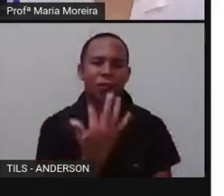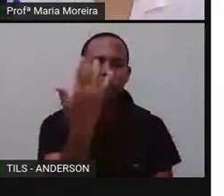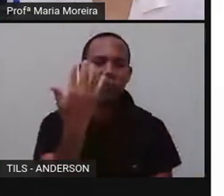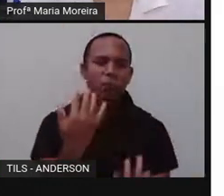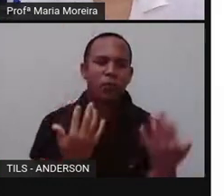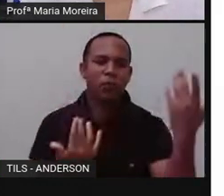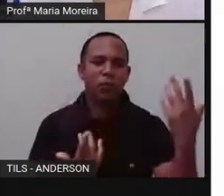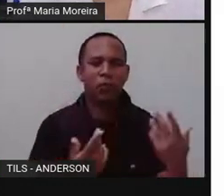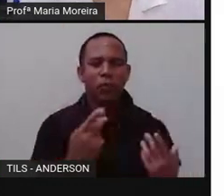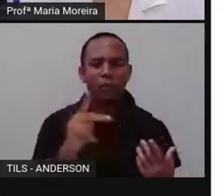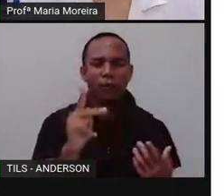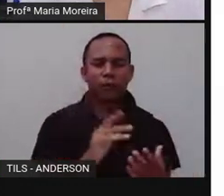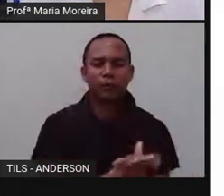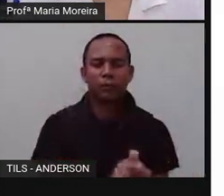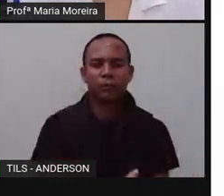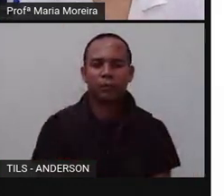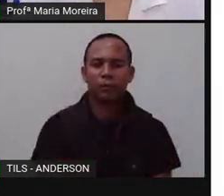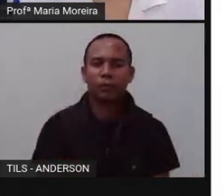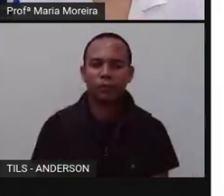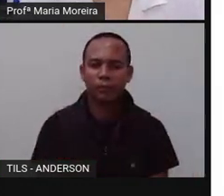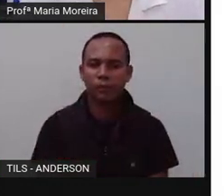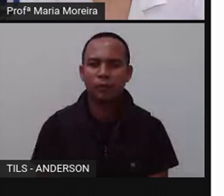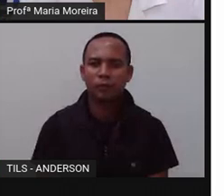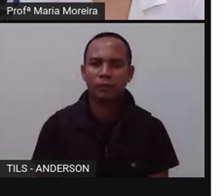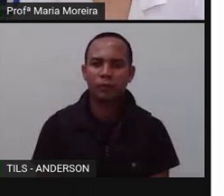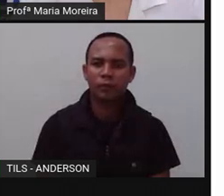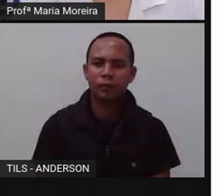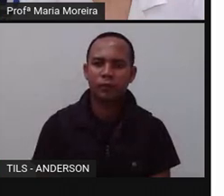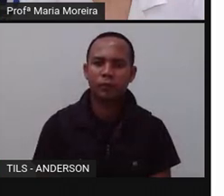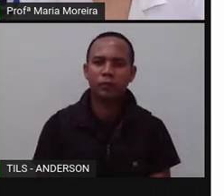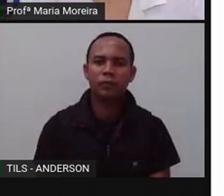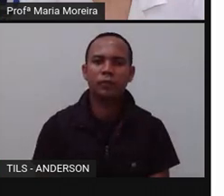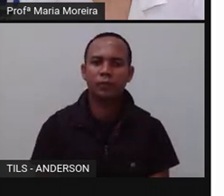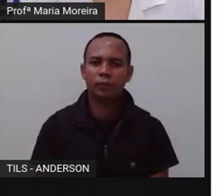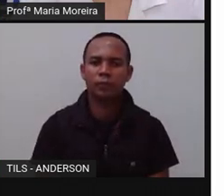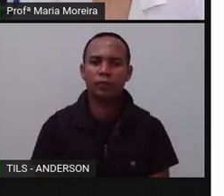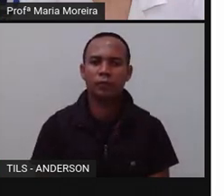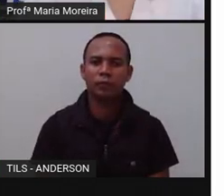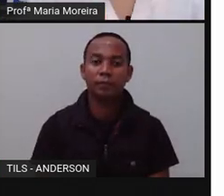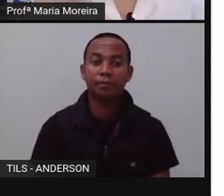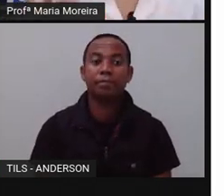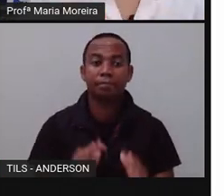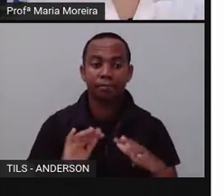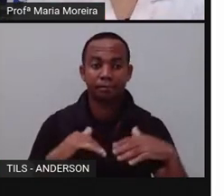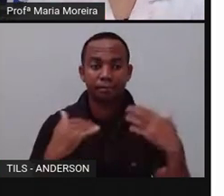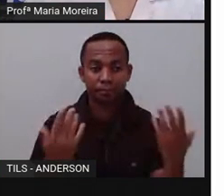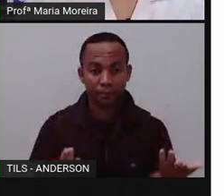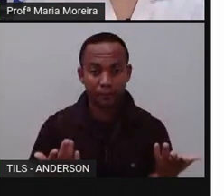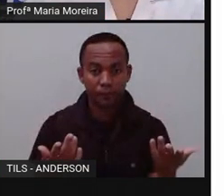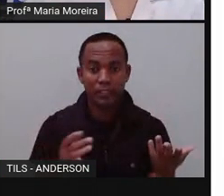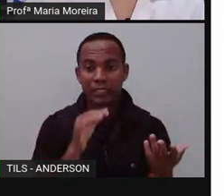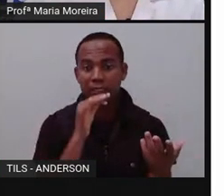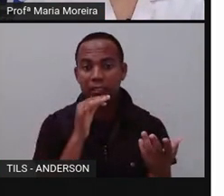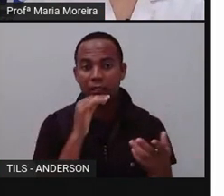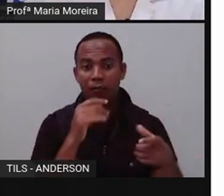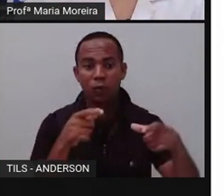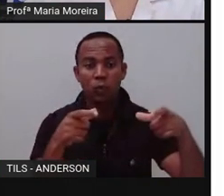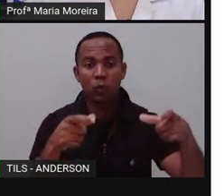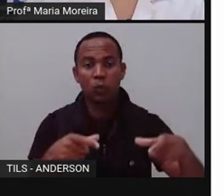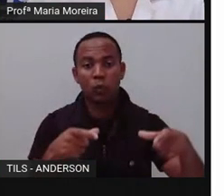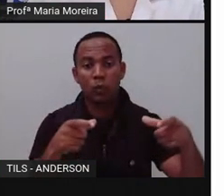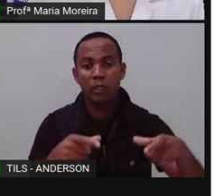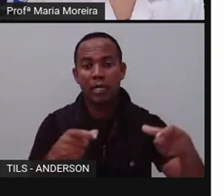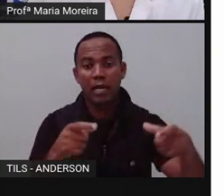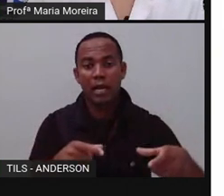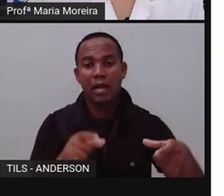certo? Certo. Vou fazer de conta que vocês estão conversando comigo. Bom, já os habitats artificiais são